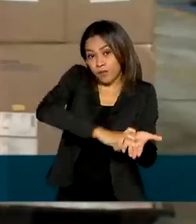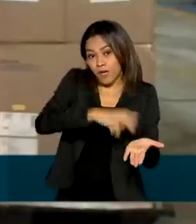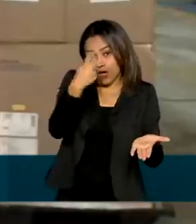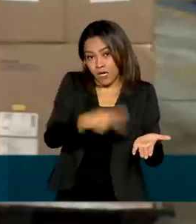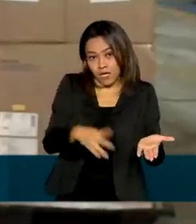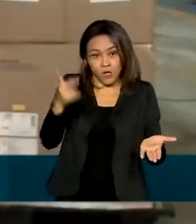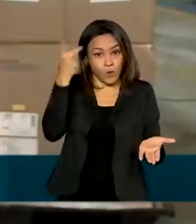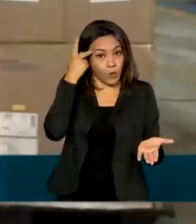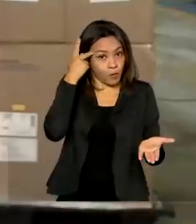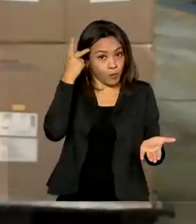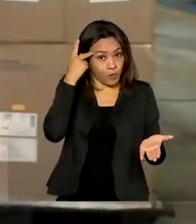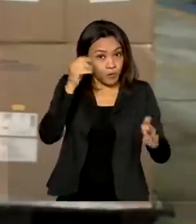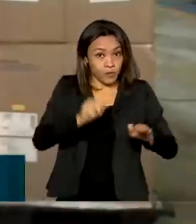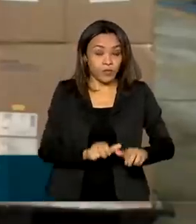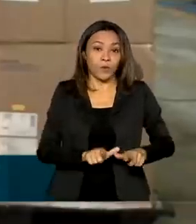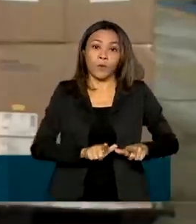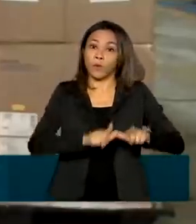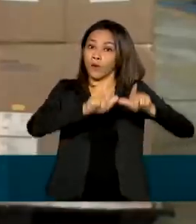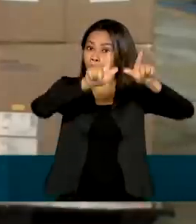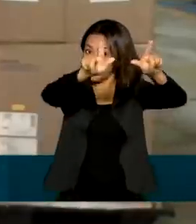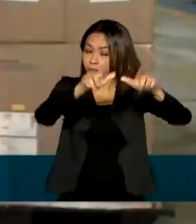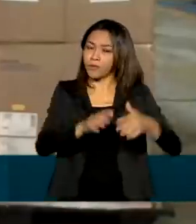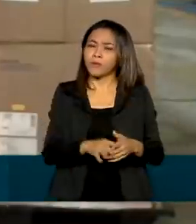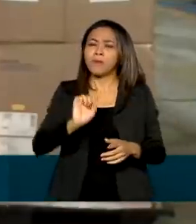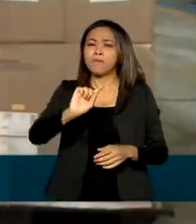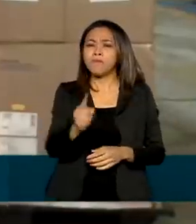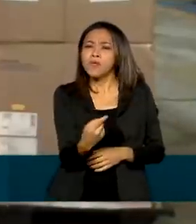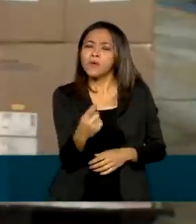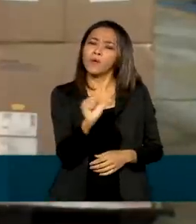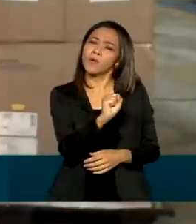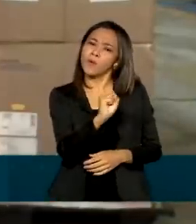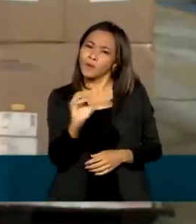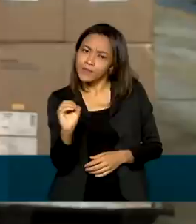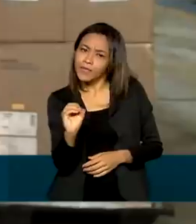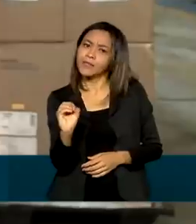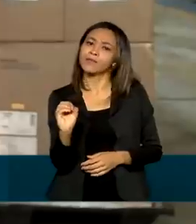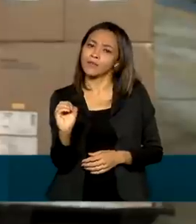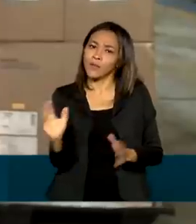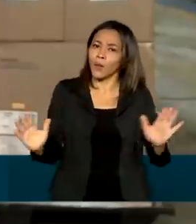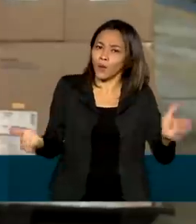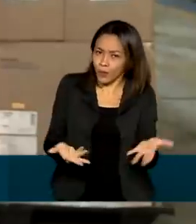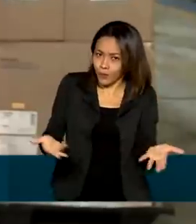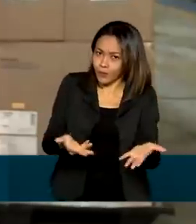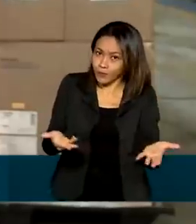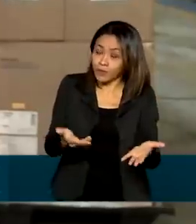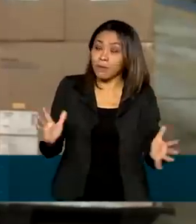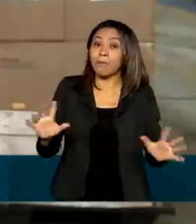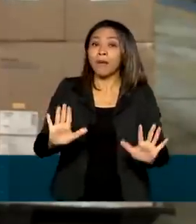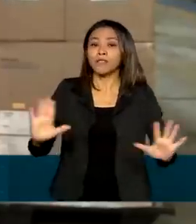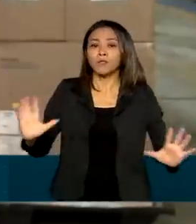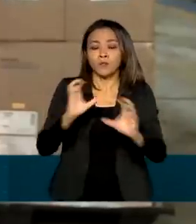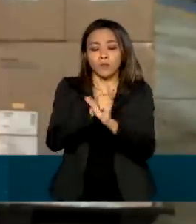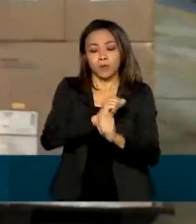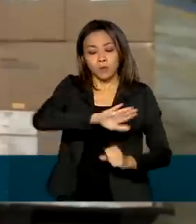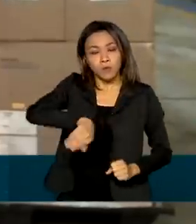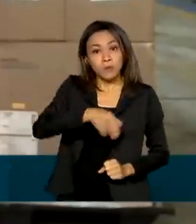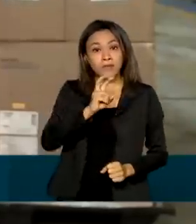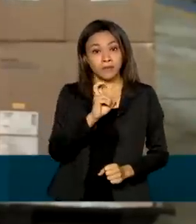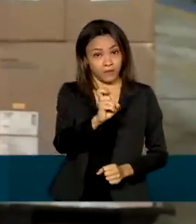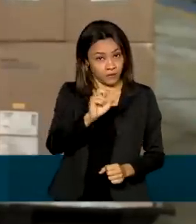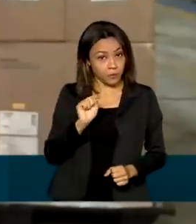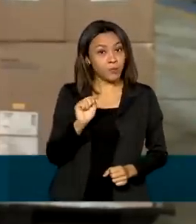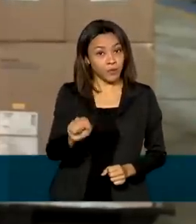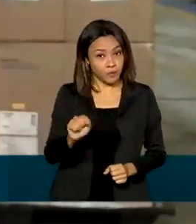Chegaram cerca de 1.800 concentradores hoje, mas o total serão 5 mil. Alguns